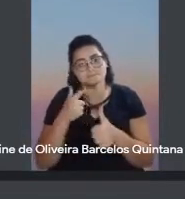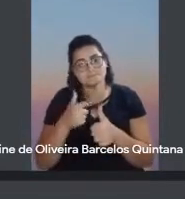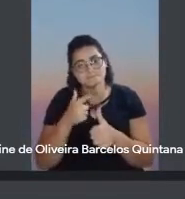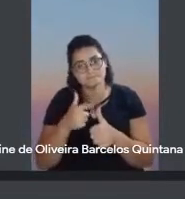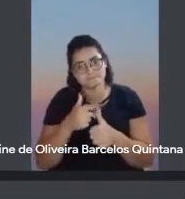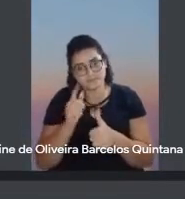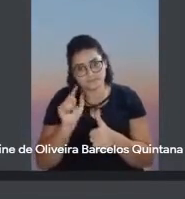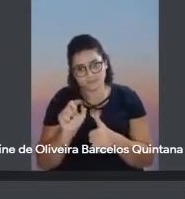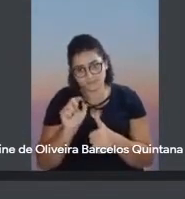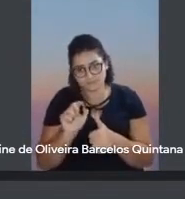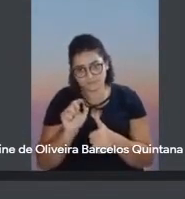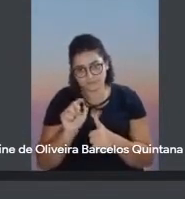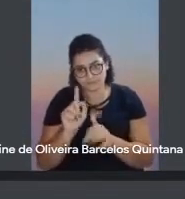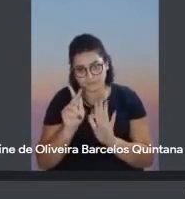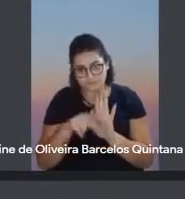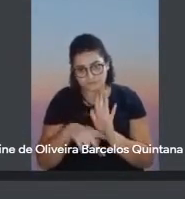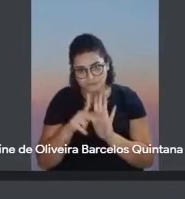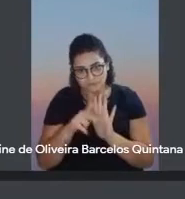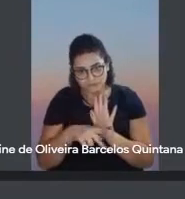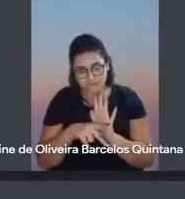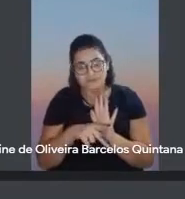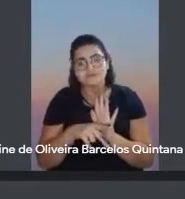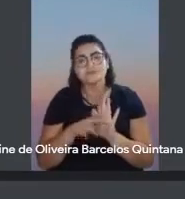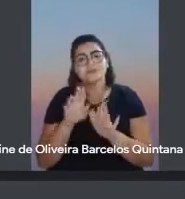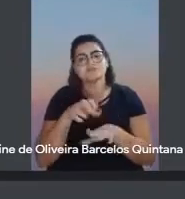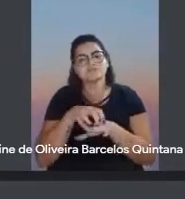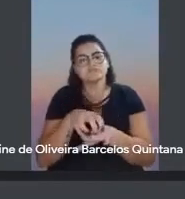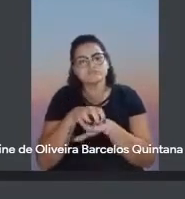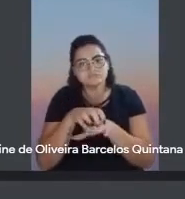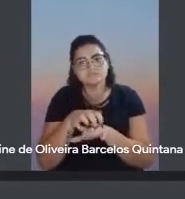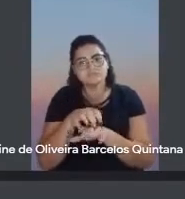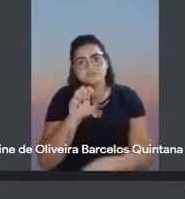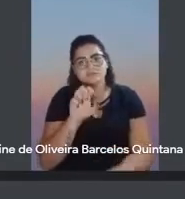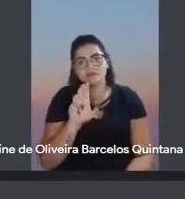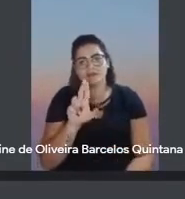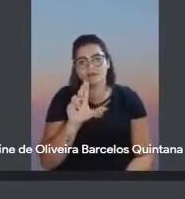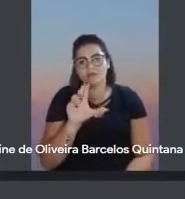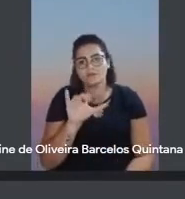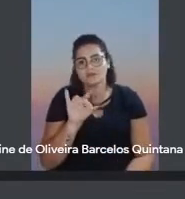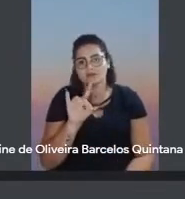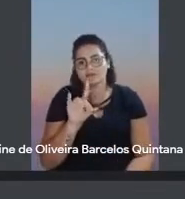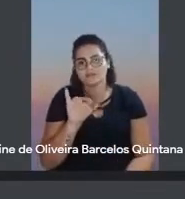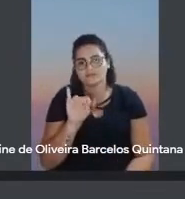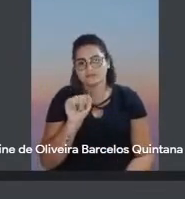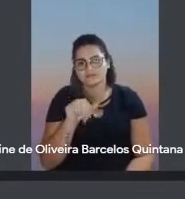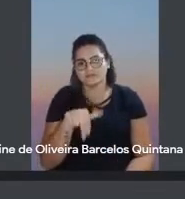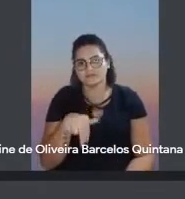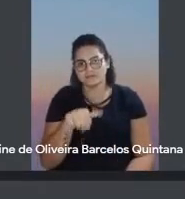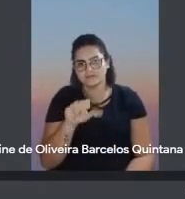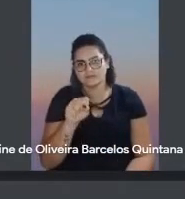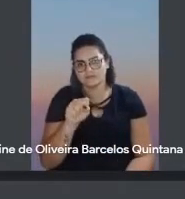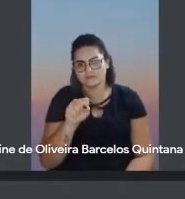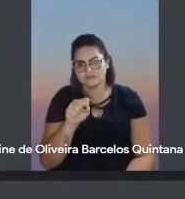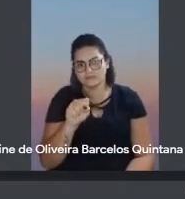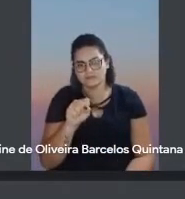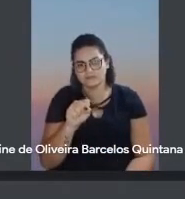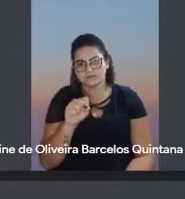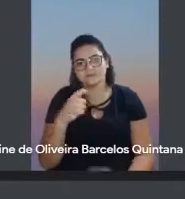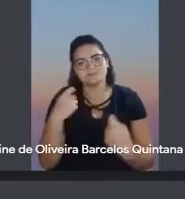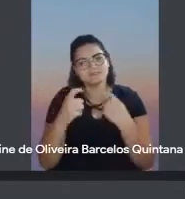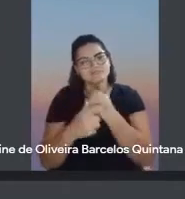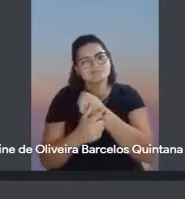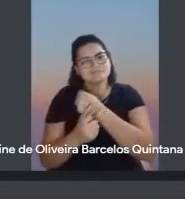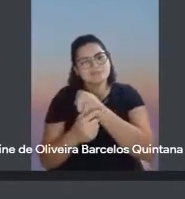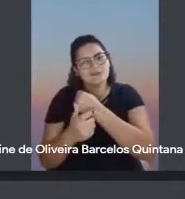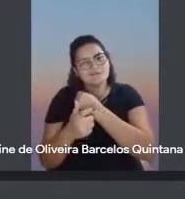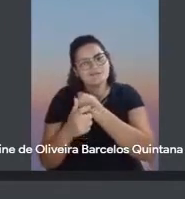esse projeto Caravanas Euclidianas, vocês estão me ouvindo bem? Eu acho que o Noito tem que desligar o microfone, porque está dando um ruído, um eco